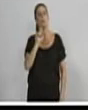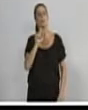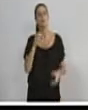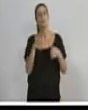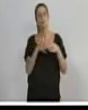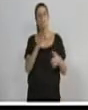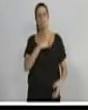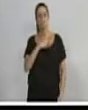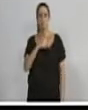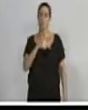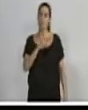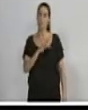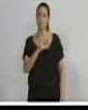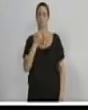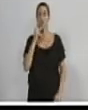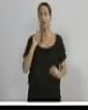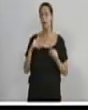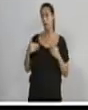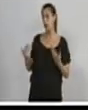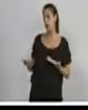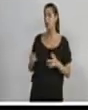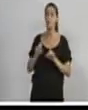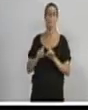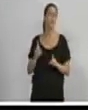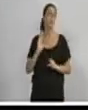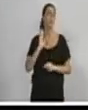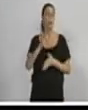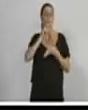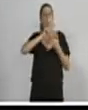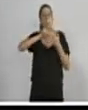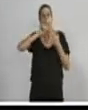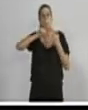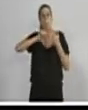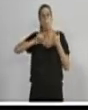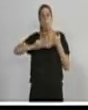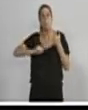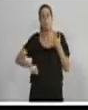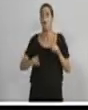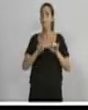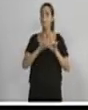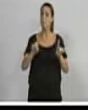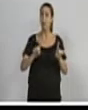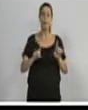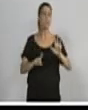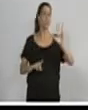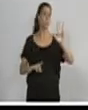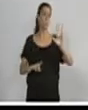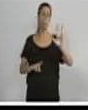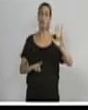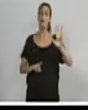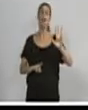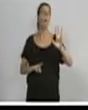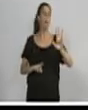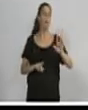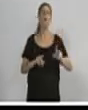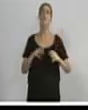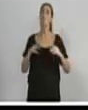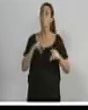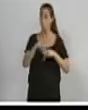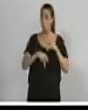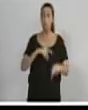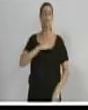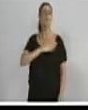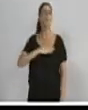dizer, com tudo isso, ainda o Lula está em primeiro nas pesquisas. Mas só falo aquilo que lhes